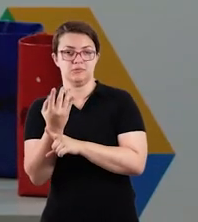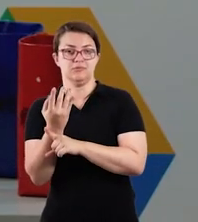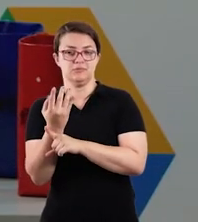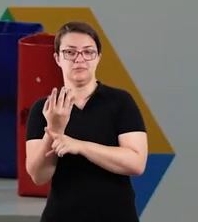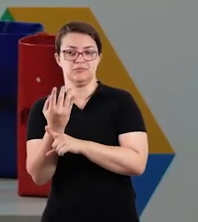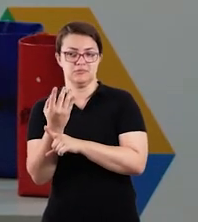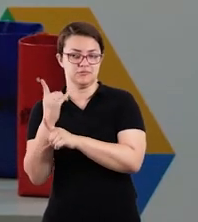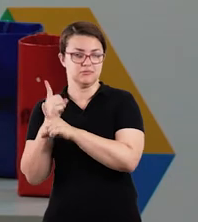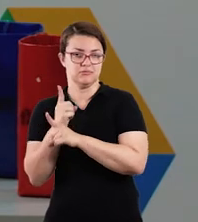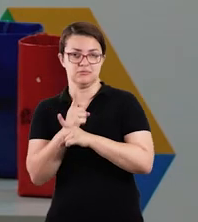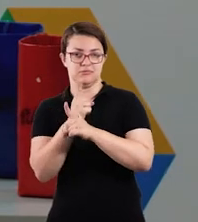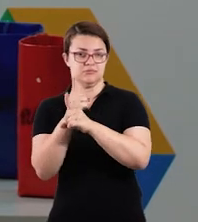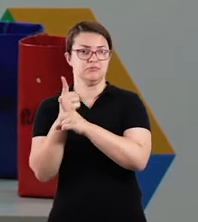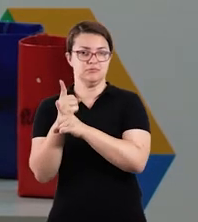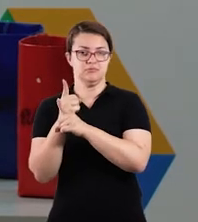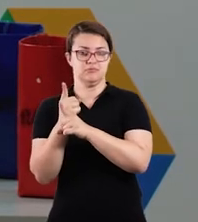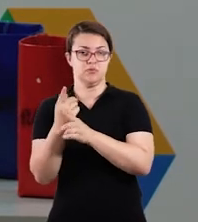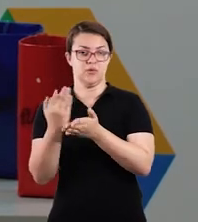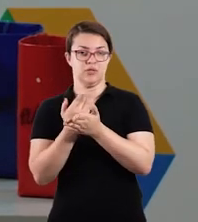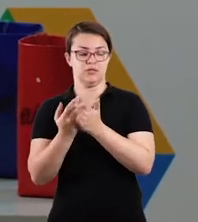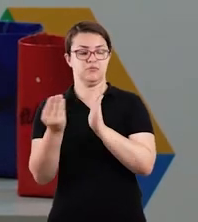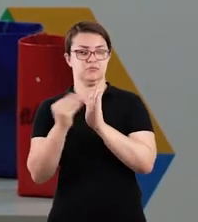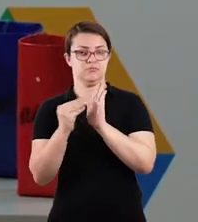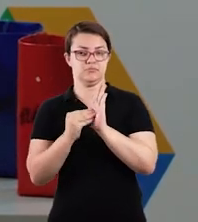quantas vezes elas estão aparecendo, não se esqueçam.